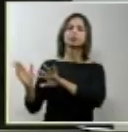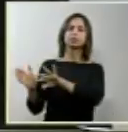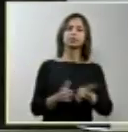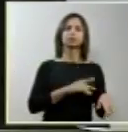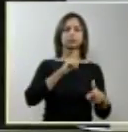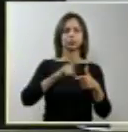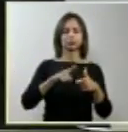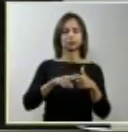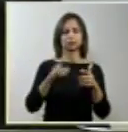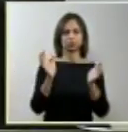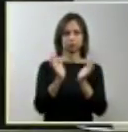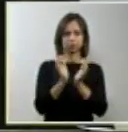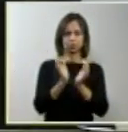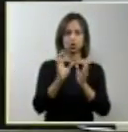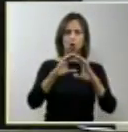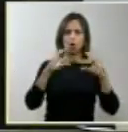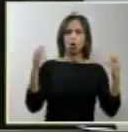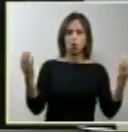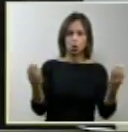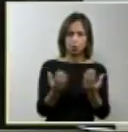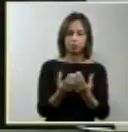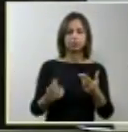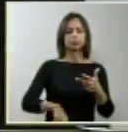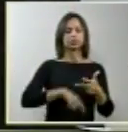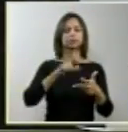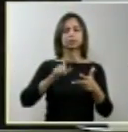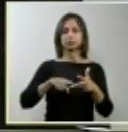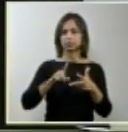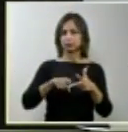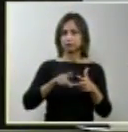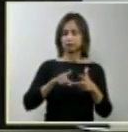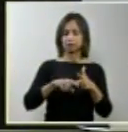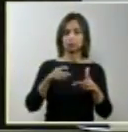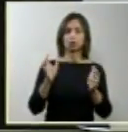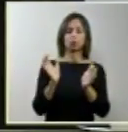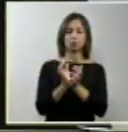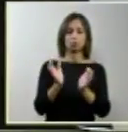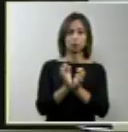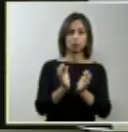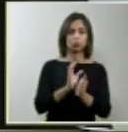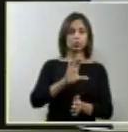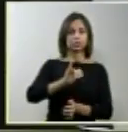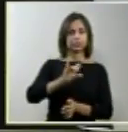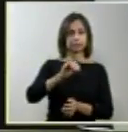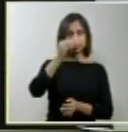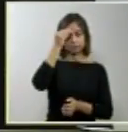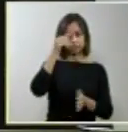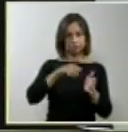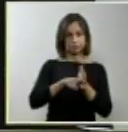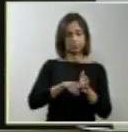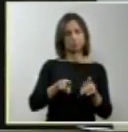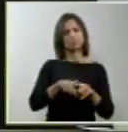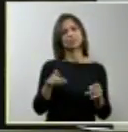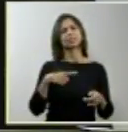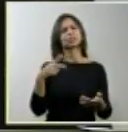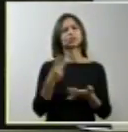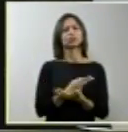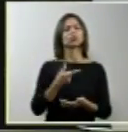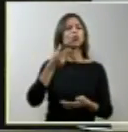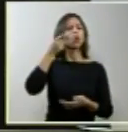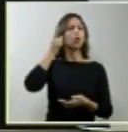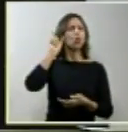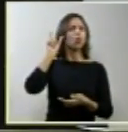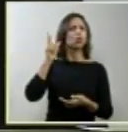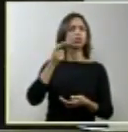e o bloco científico. Mas houve necessidade de cancelarmos a sessão de ontem,